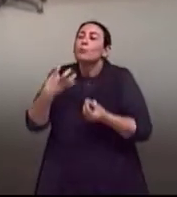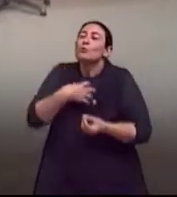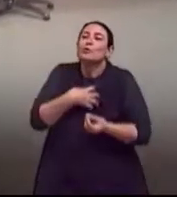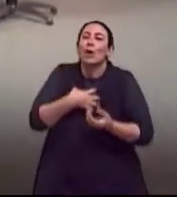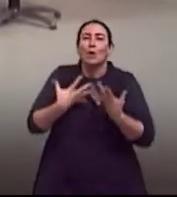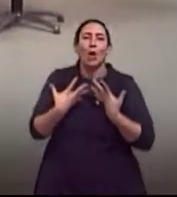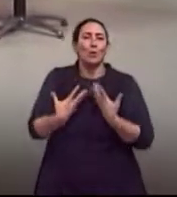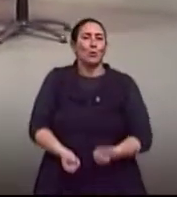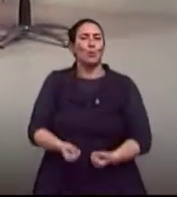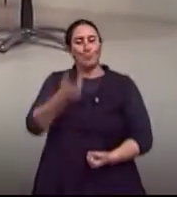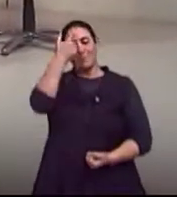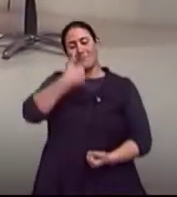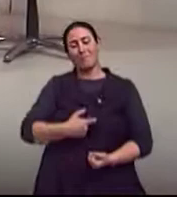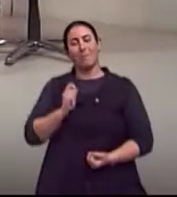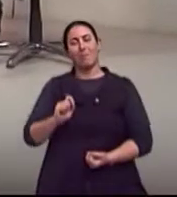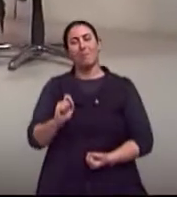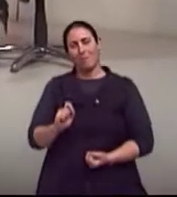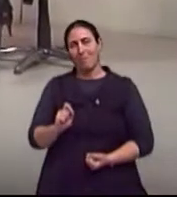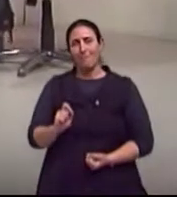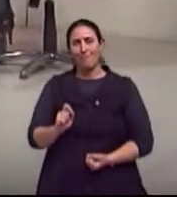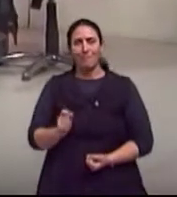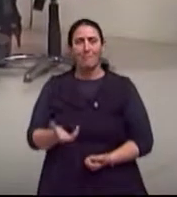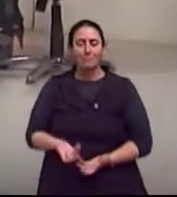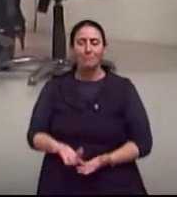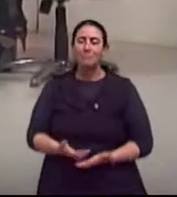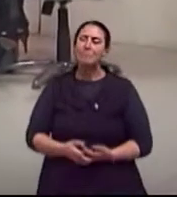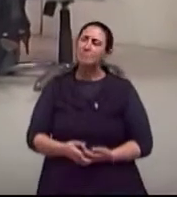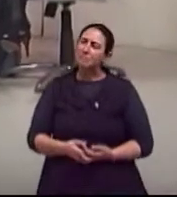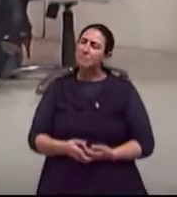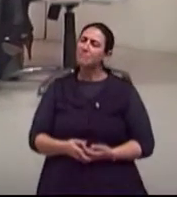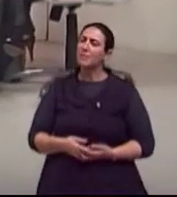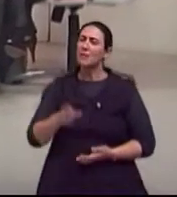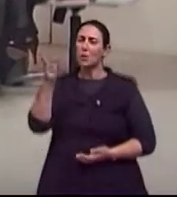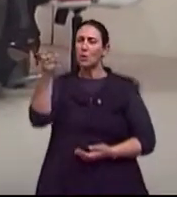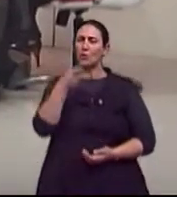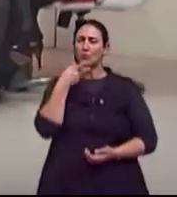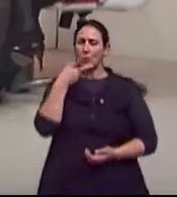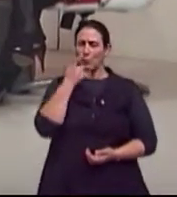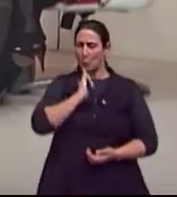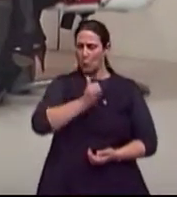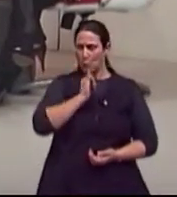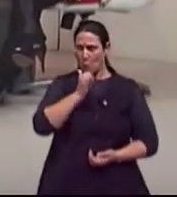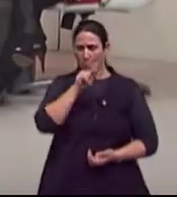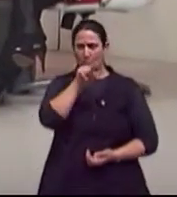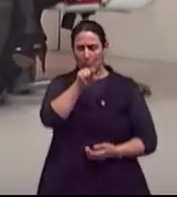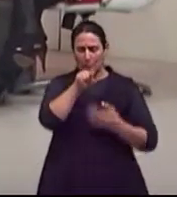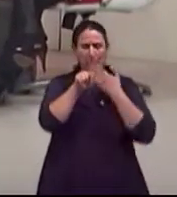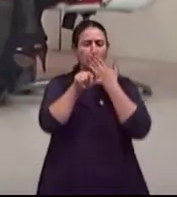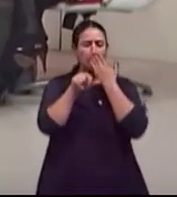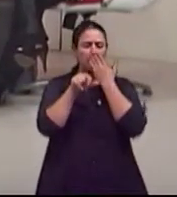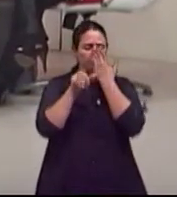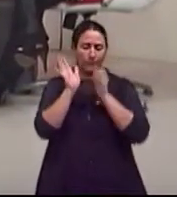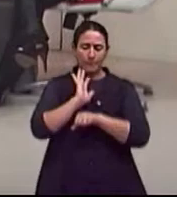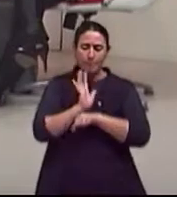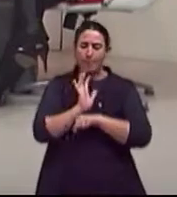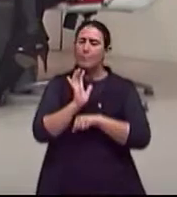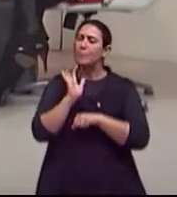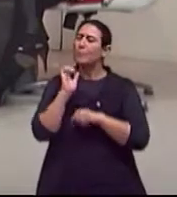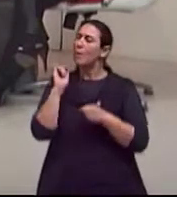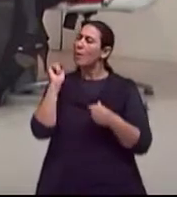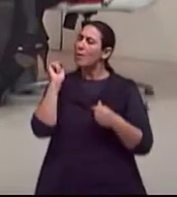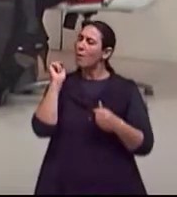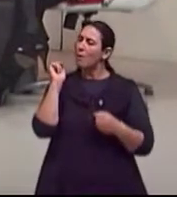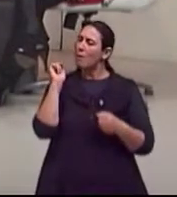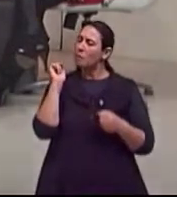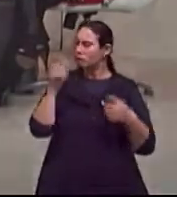sua vida. Claro. Arine, o que nós vimos no documentário também, queria que tu falasse um pouquinho para a gente, essa questão das